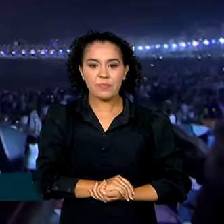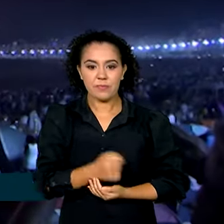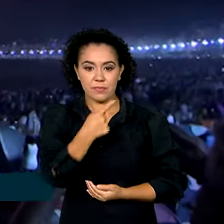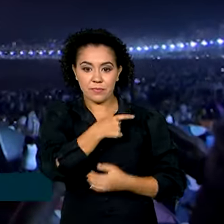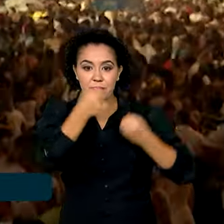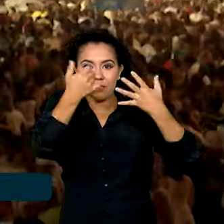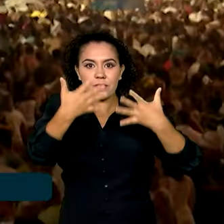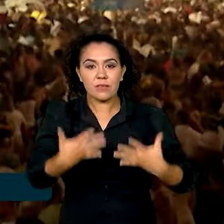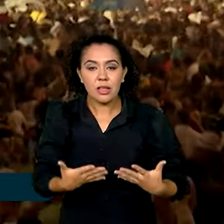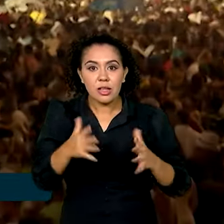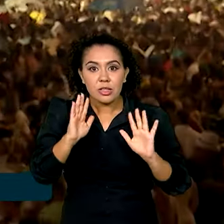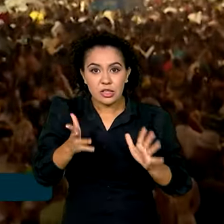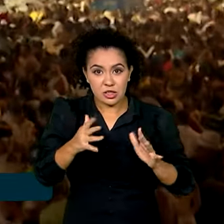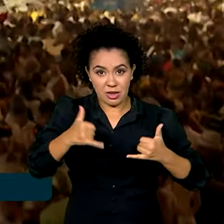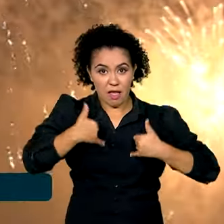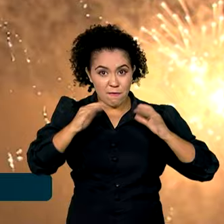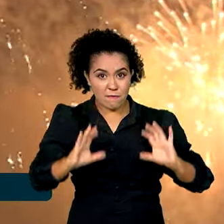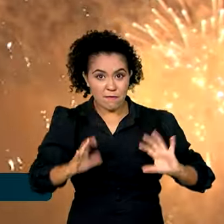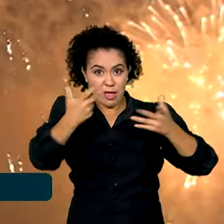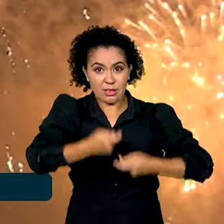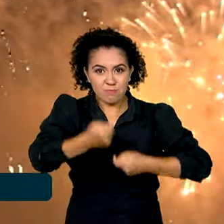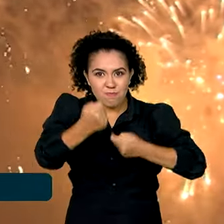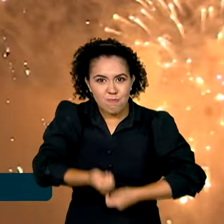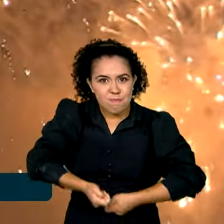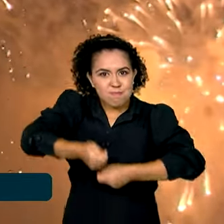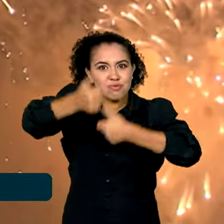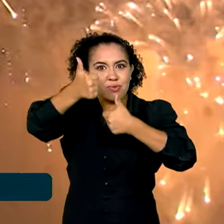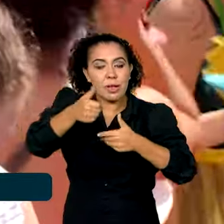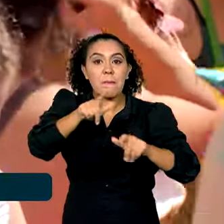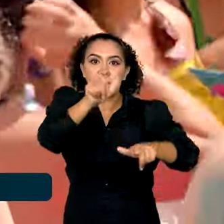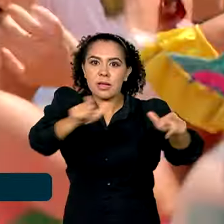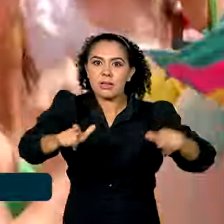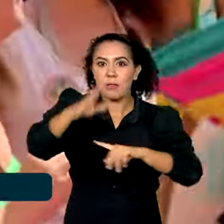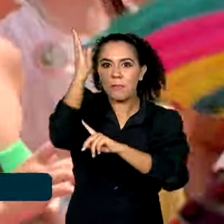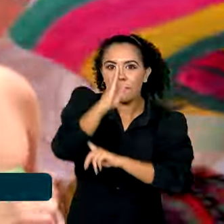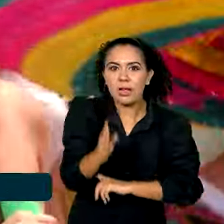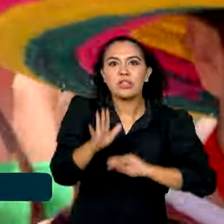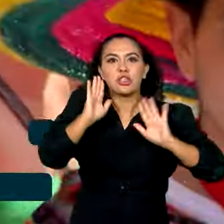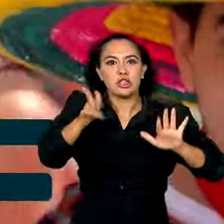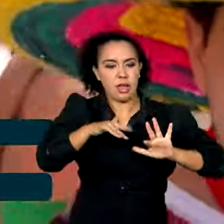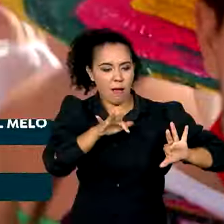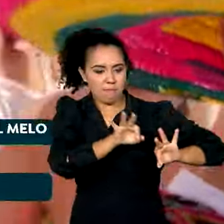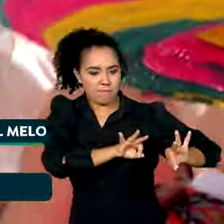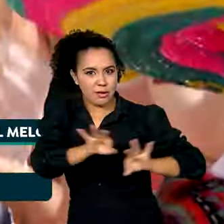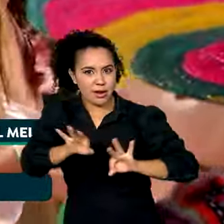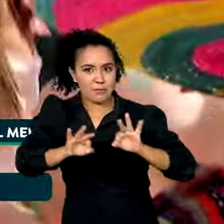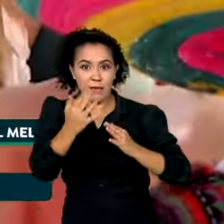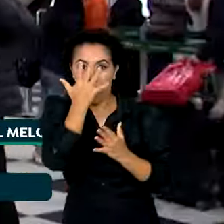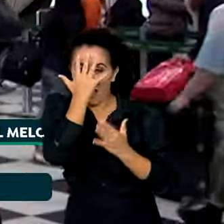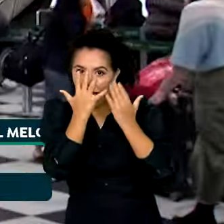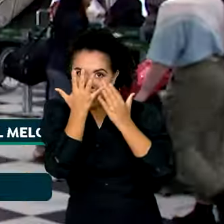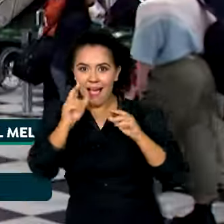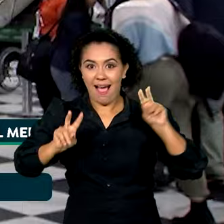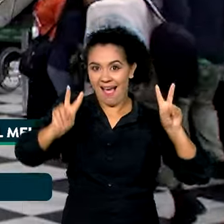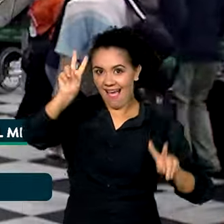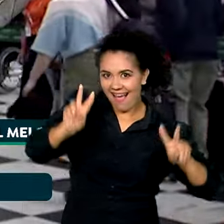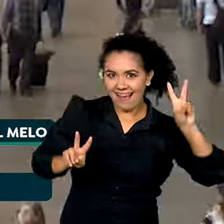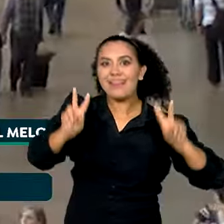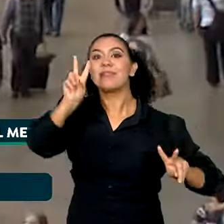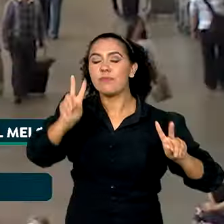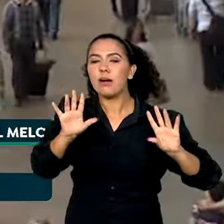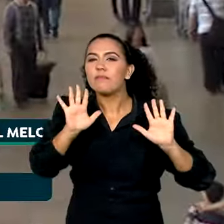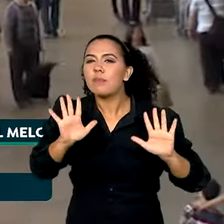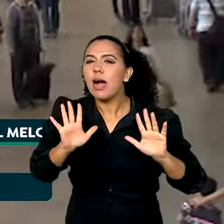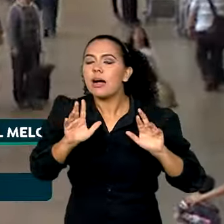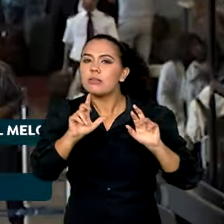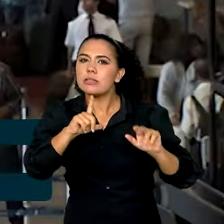Mal acabaram as festas de fim de ano e os brasileiros já estão se programando para o carnaval. A expectativa